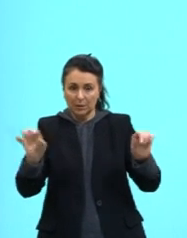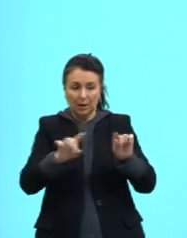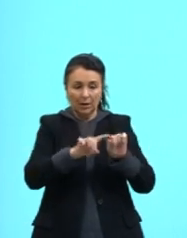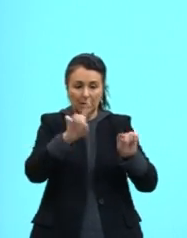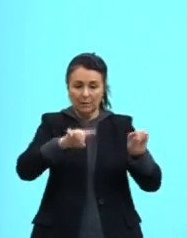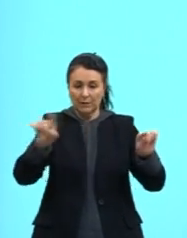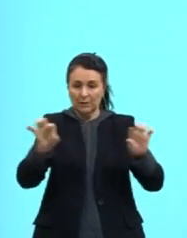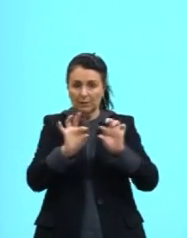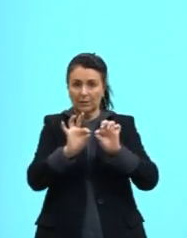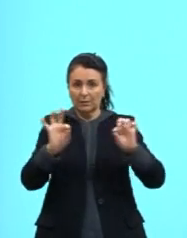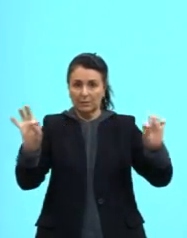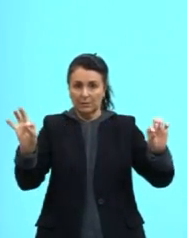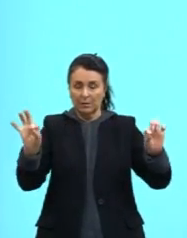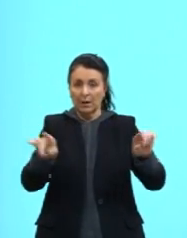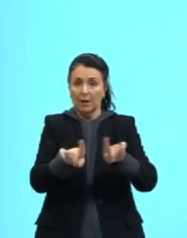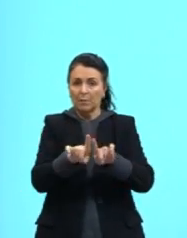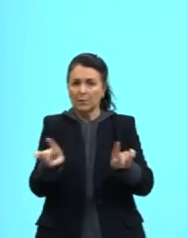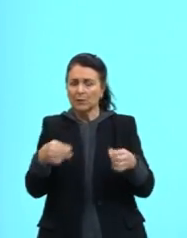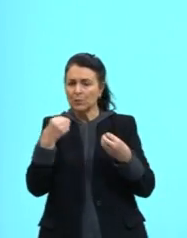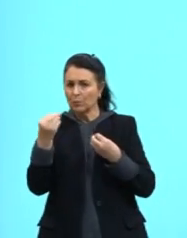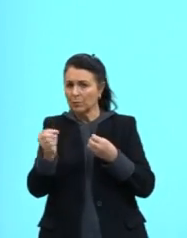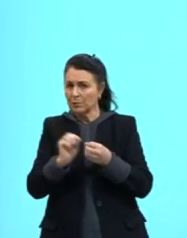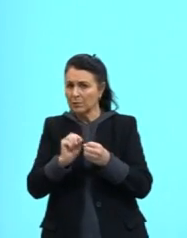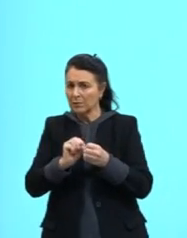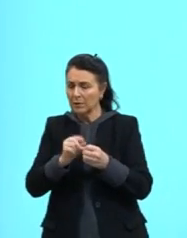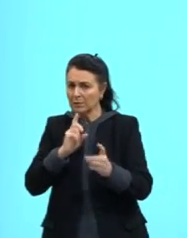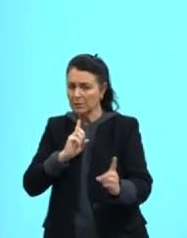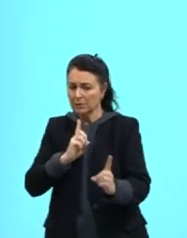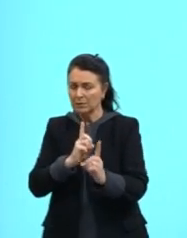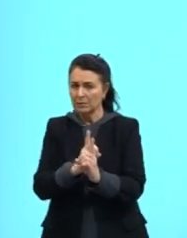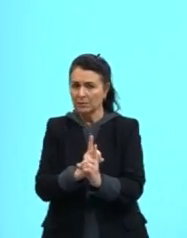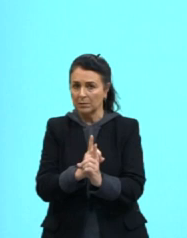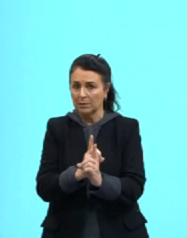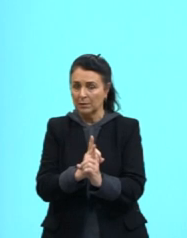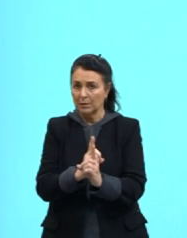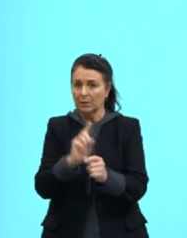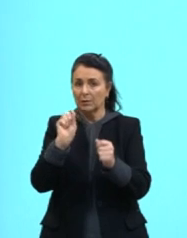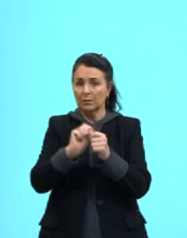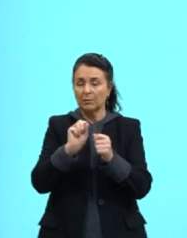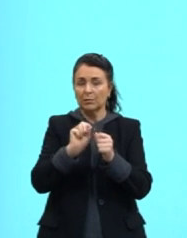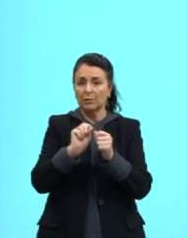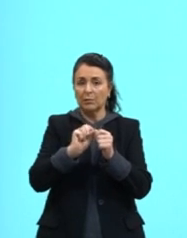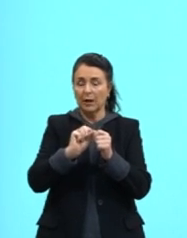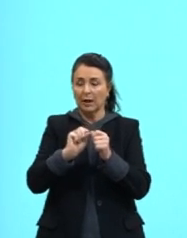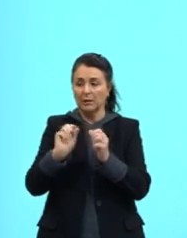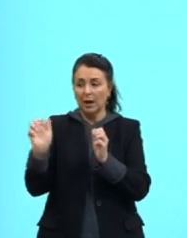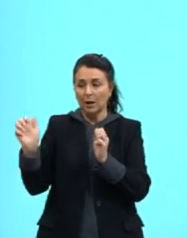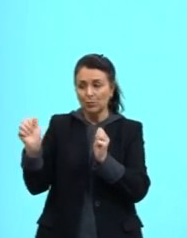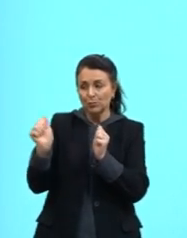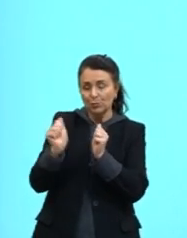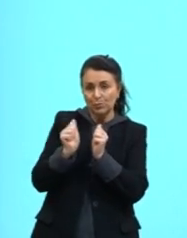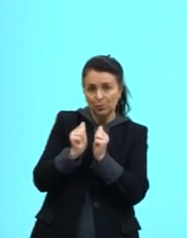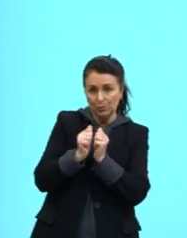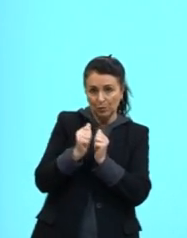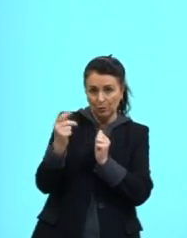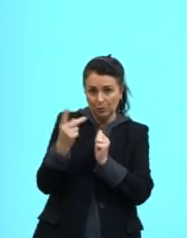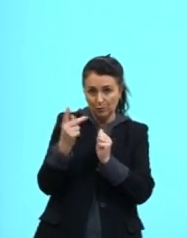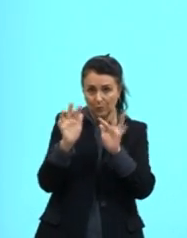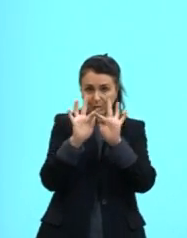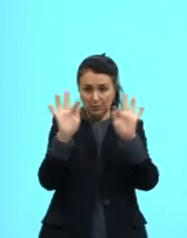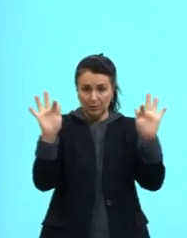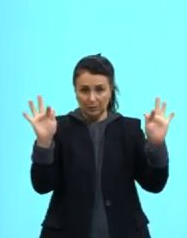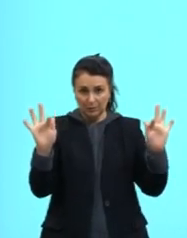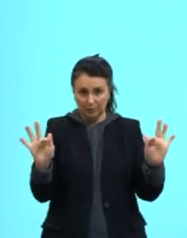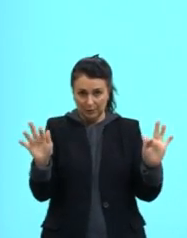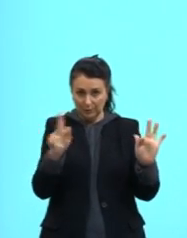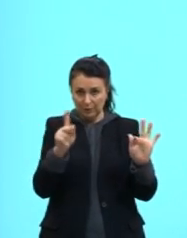distância. Mas, para chegar nessa relação aqui, o que a gente faz? A gente faz a junção dessas duas fórmulas aqui de cima,